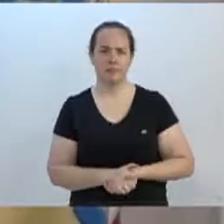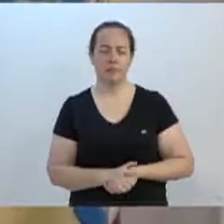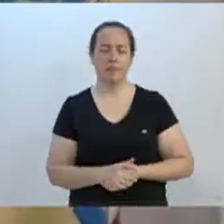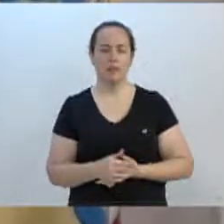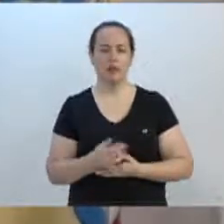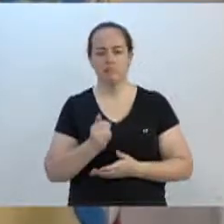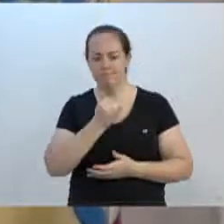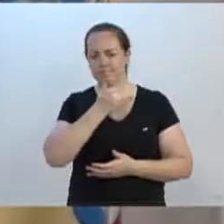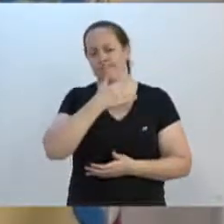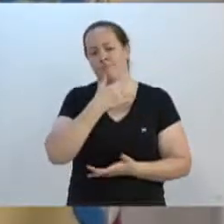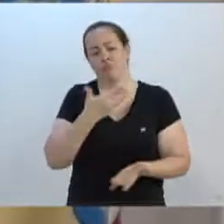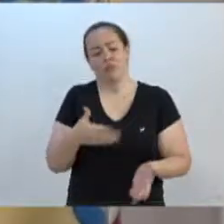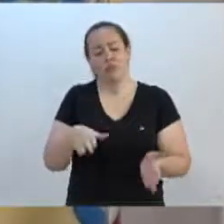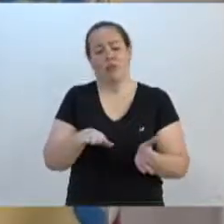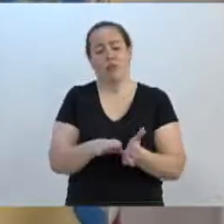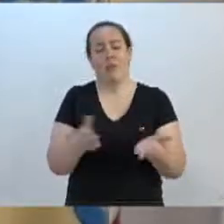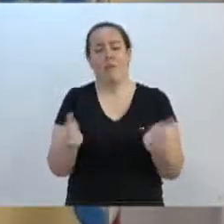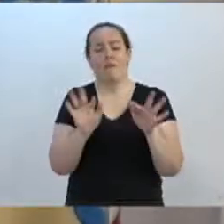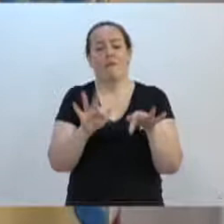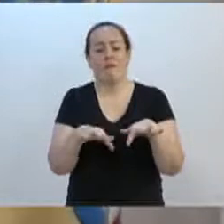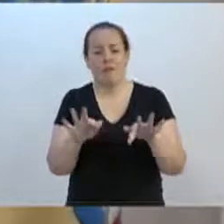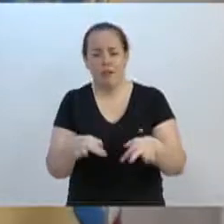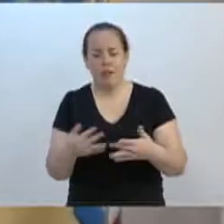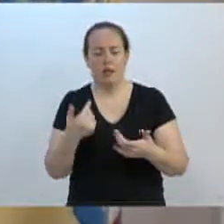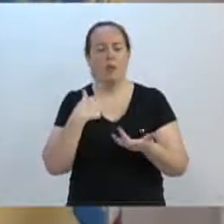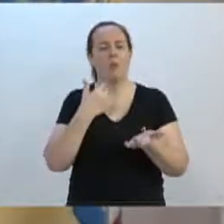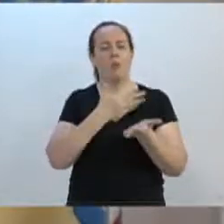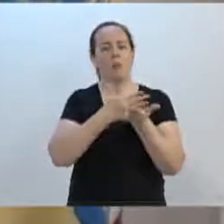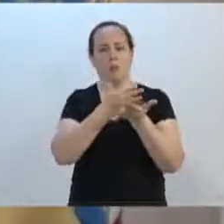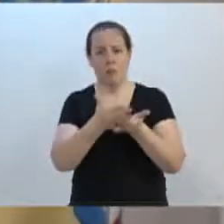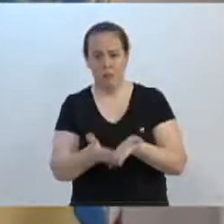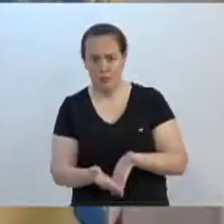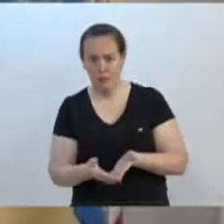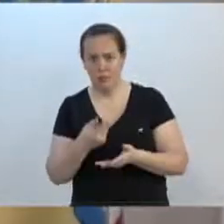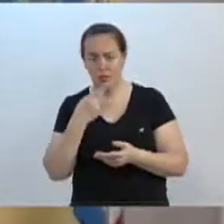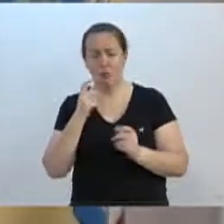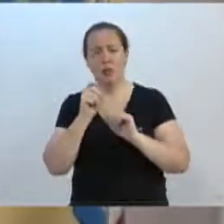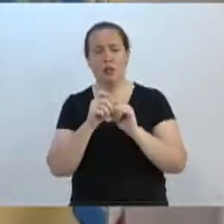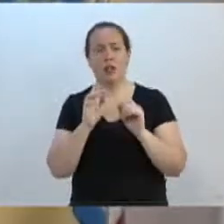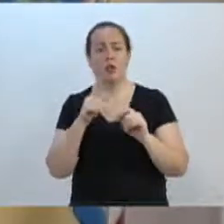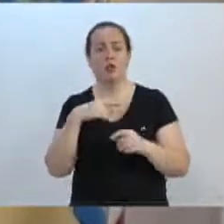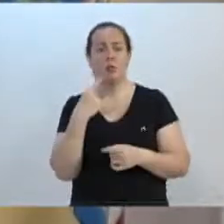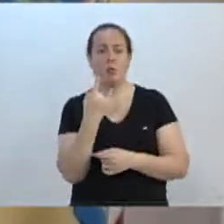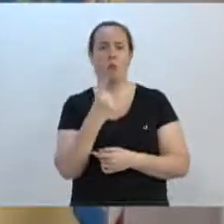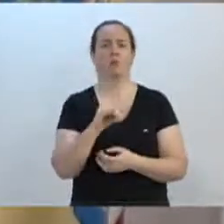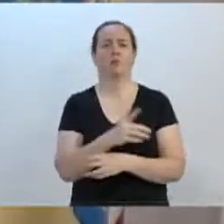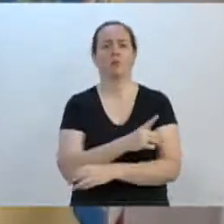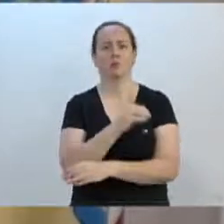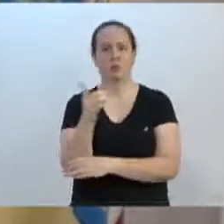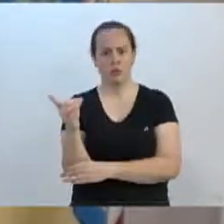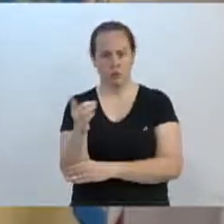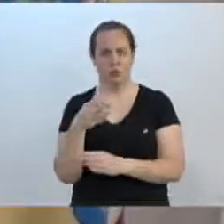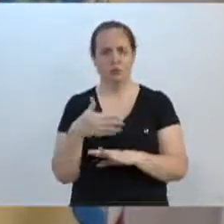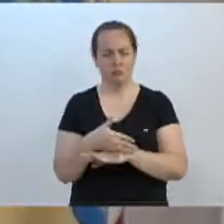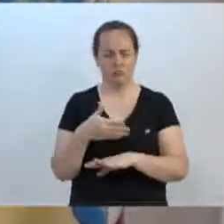Infelizmente, chegou ao fim. Inicio a minha fala anunciando que chegamos ao nosso último dia de sessão.